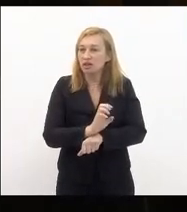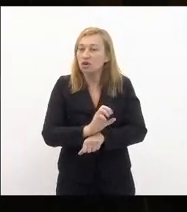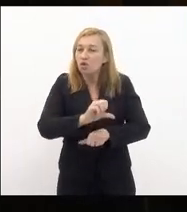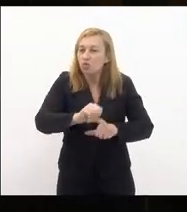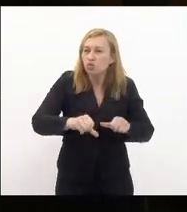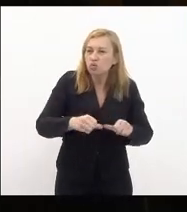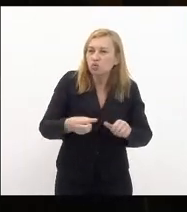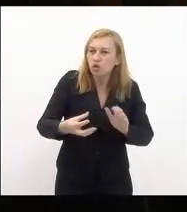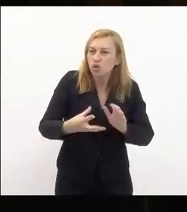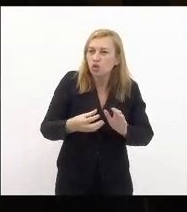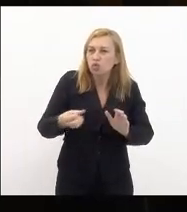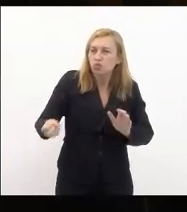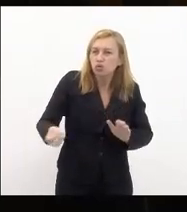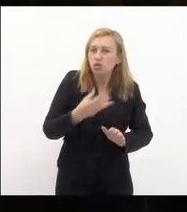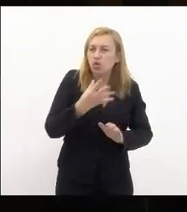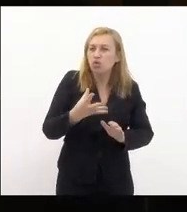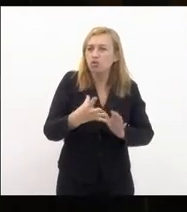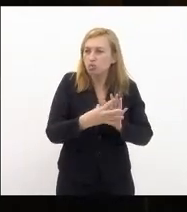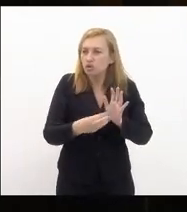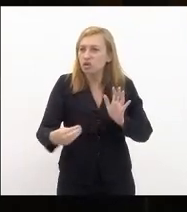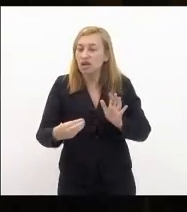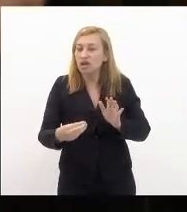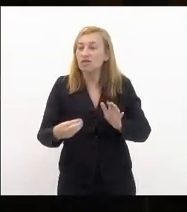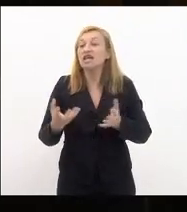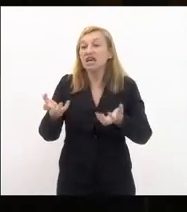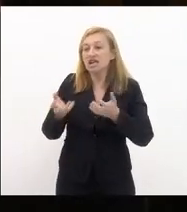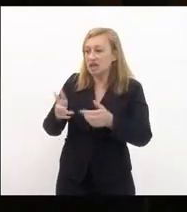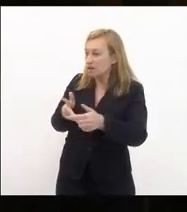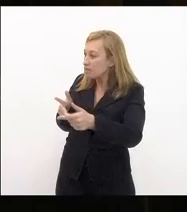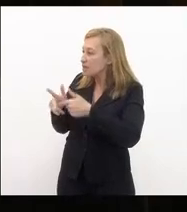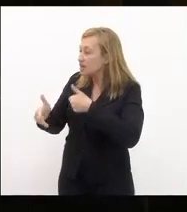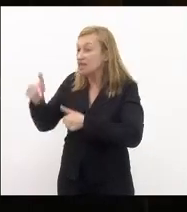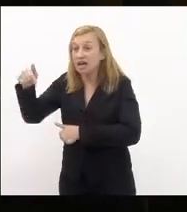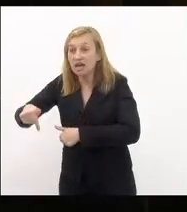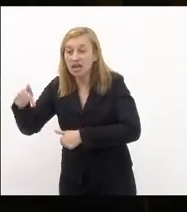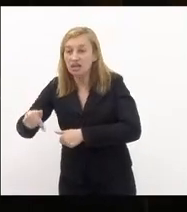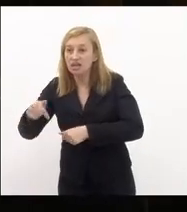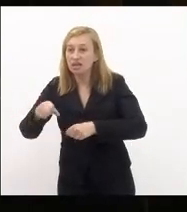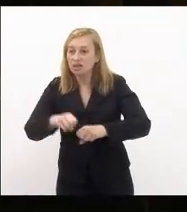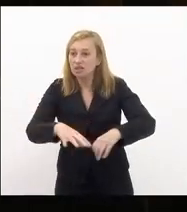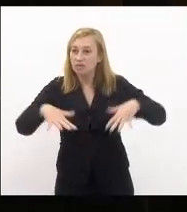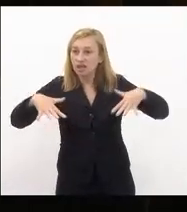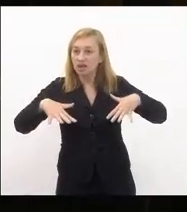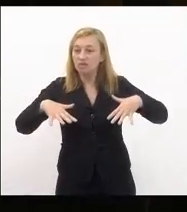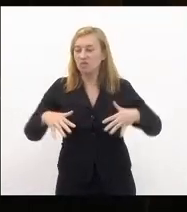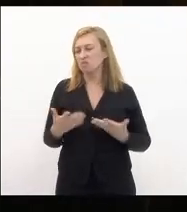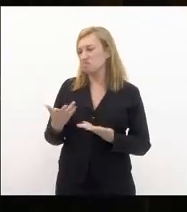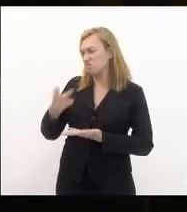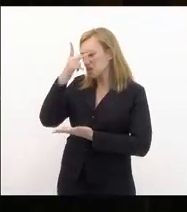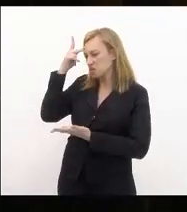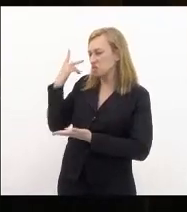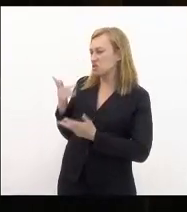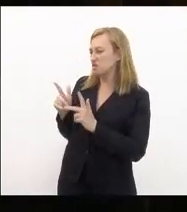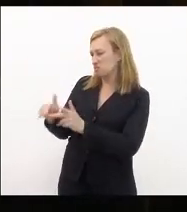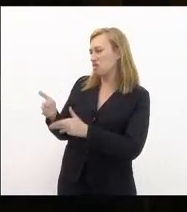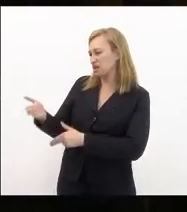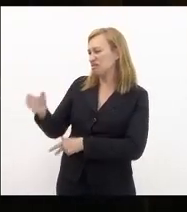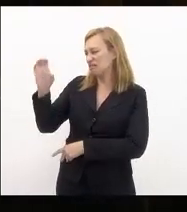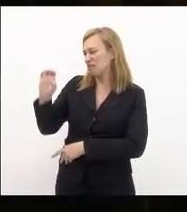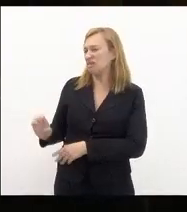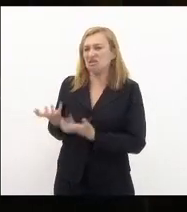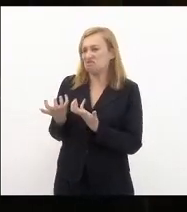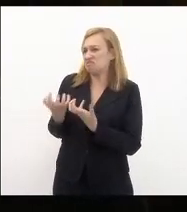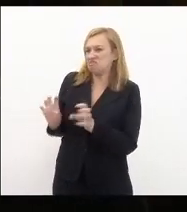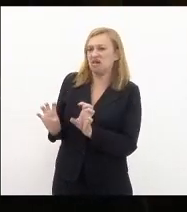modelagem que tentou ser impedida e obstaculizada aqui nesse plenário por indivíduos como esse da esquerda que não